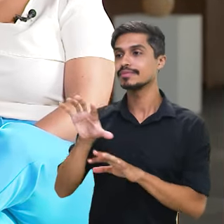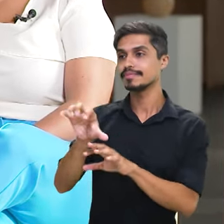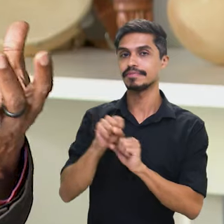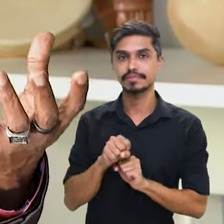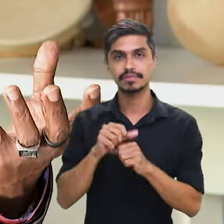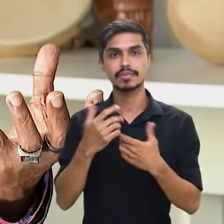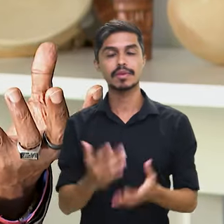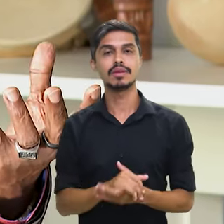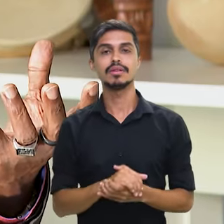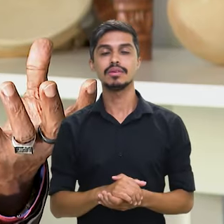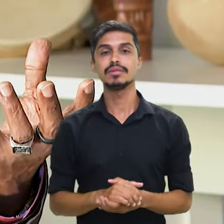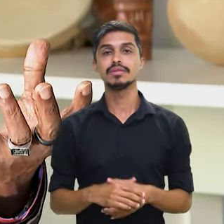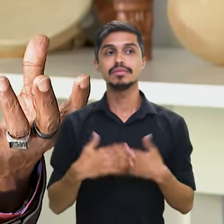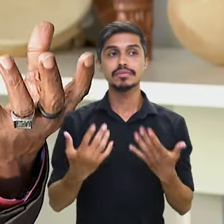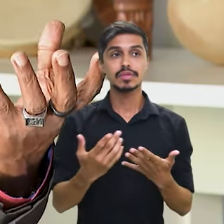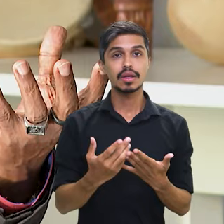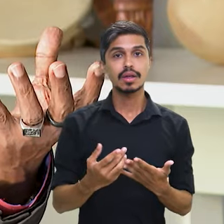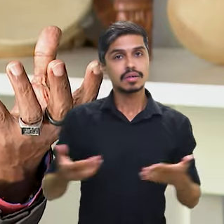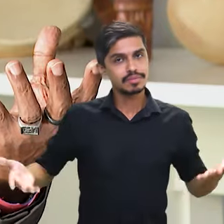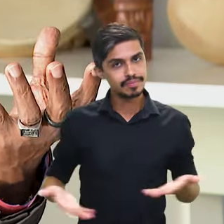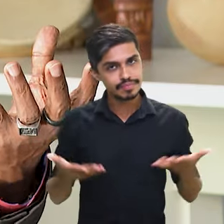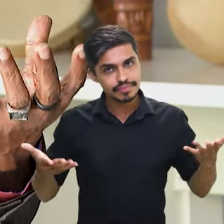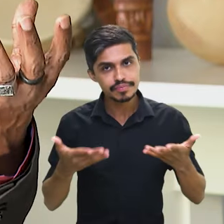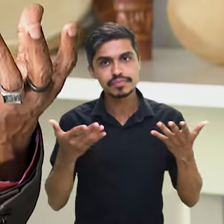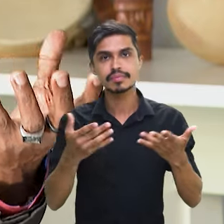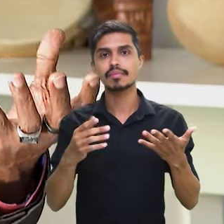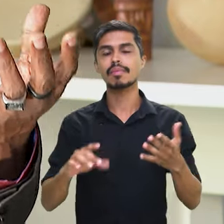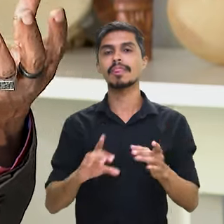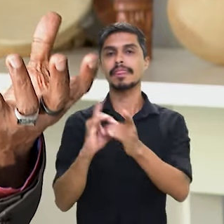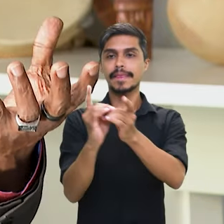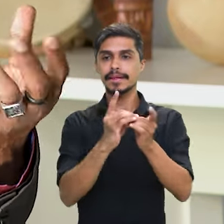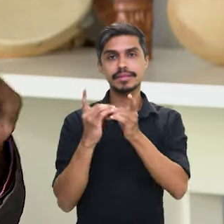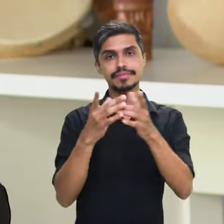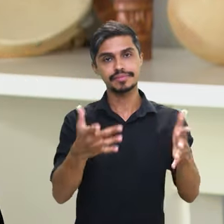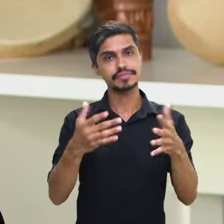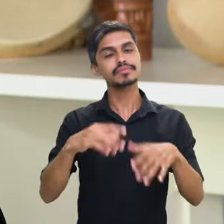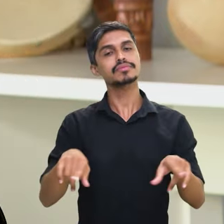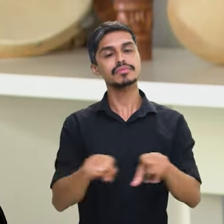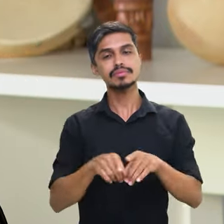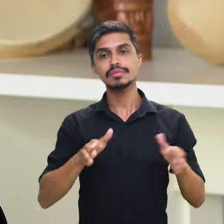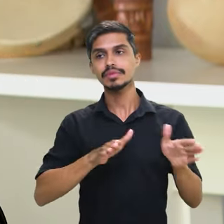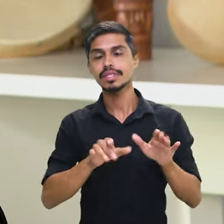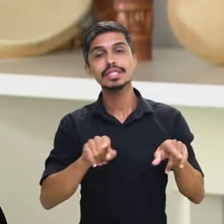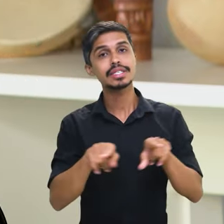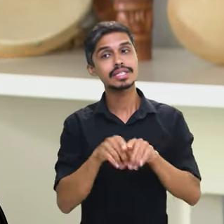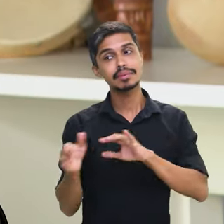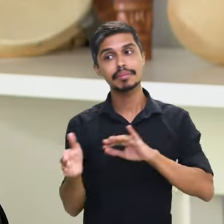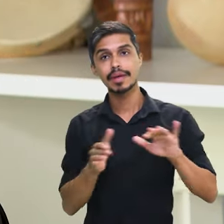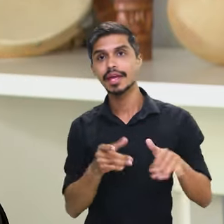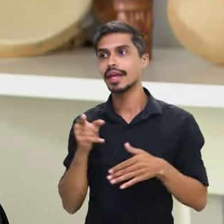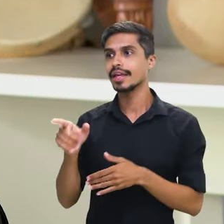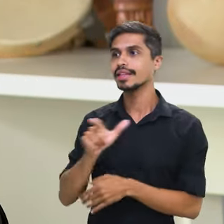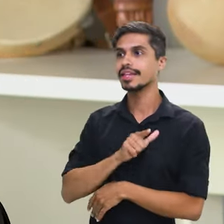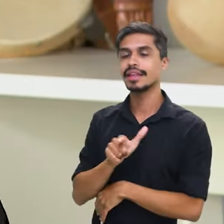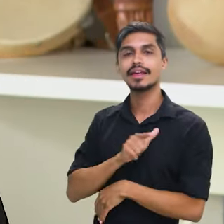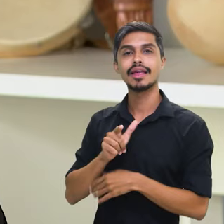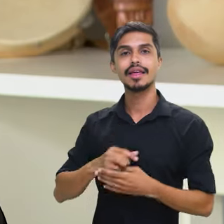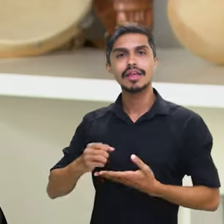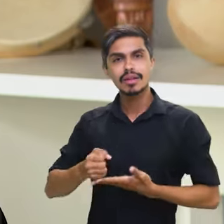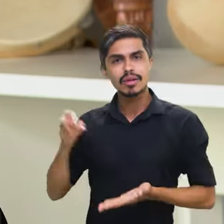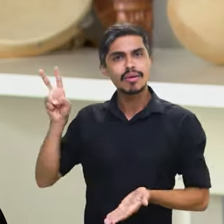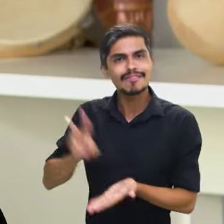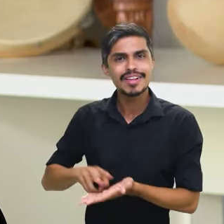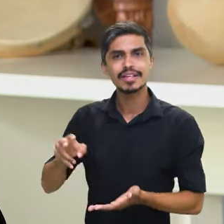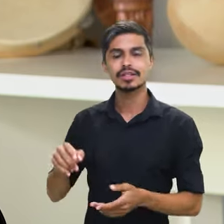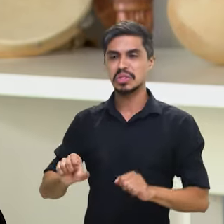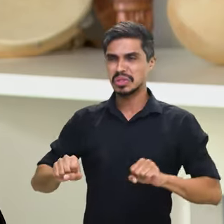lado, política de ação afirmativa garantidora da democracia e do acesso. E, do outro lado, fomento, o estímulo que precisamos